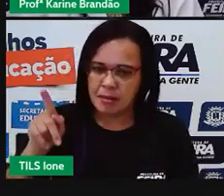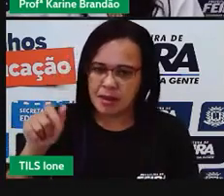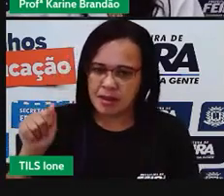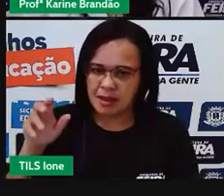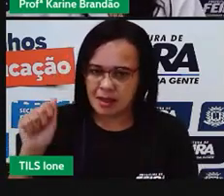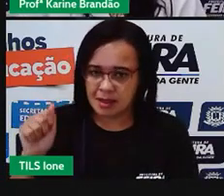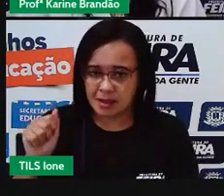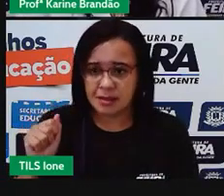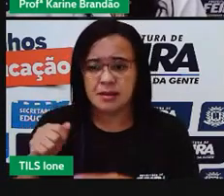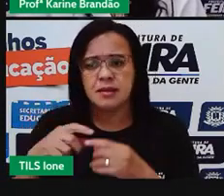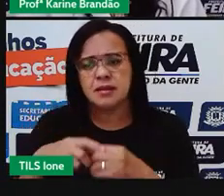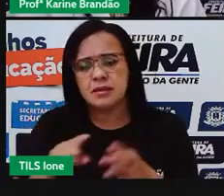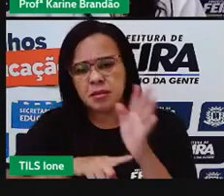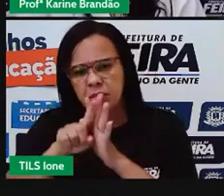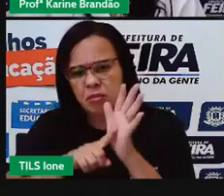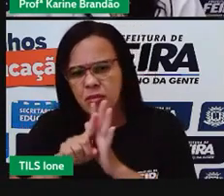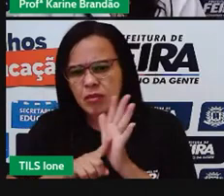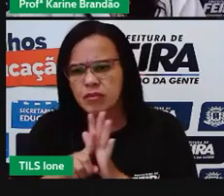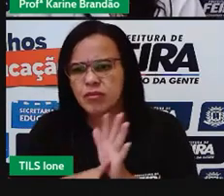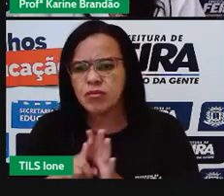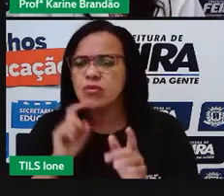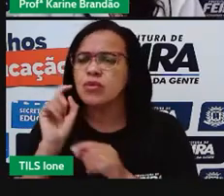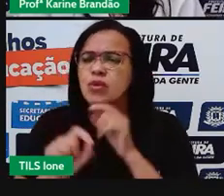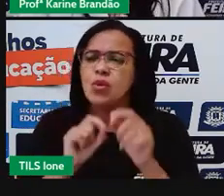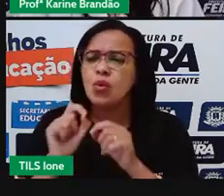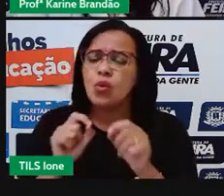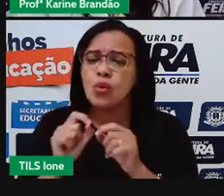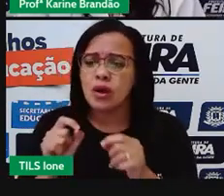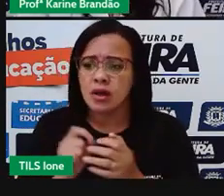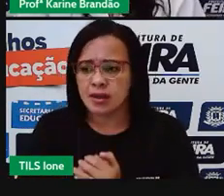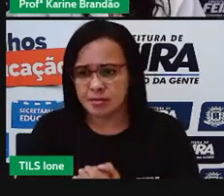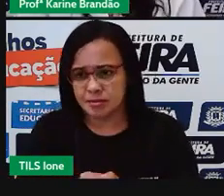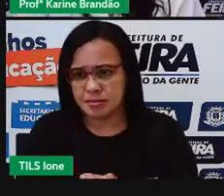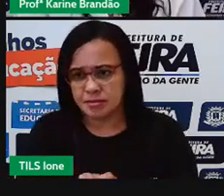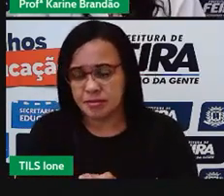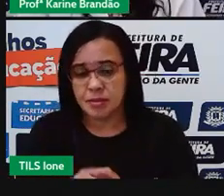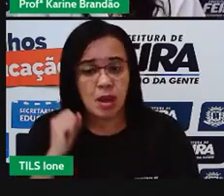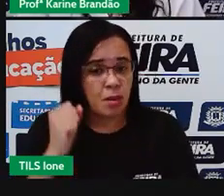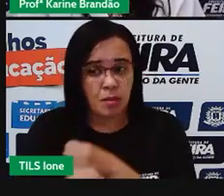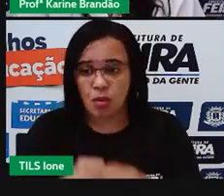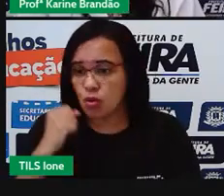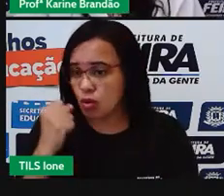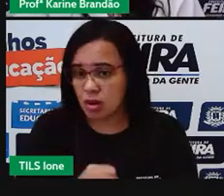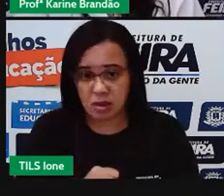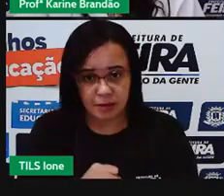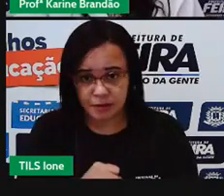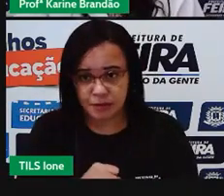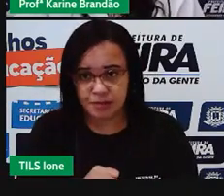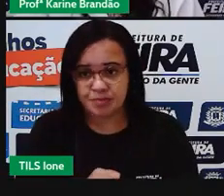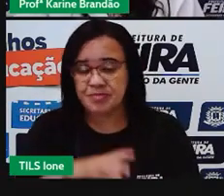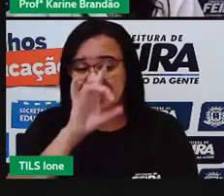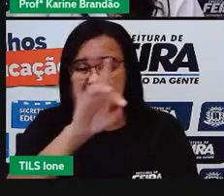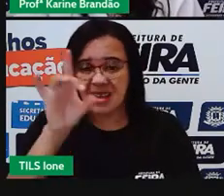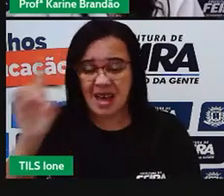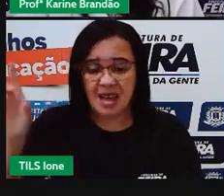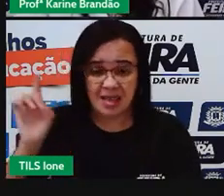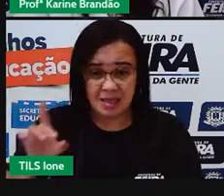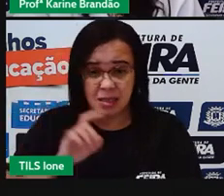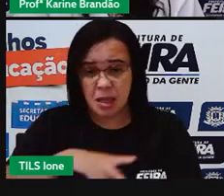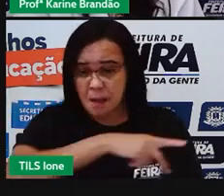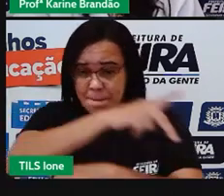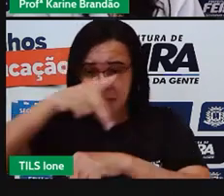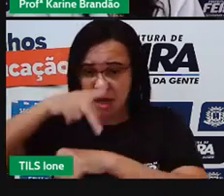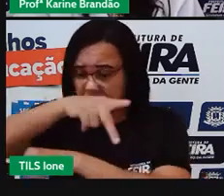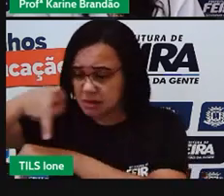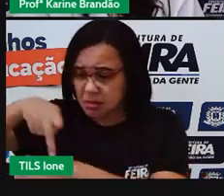alguns países. Então, por exemplo, aqui, a China, ela gasta 1,07 milhões de